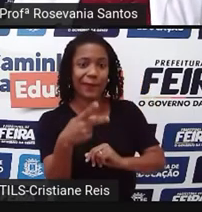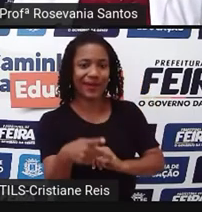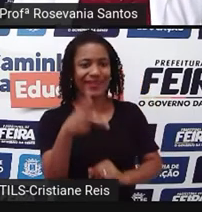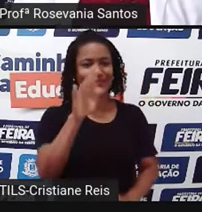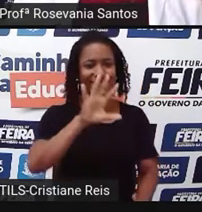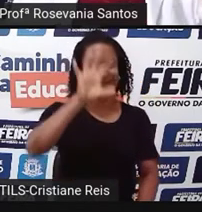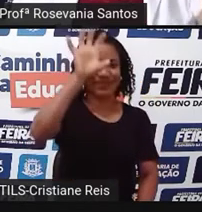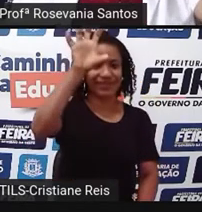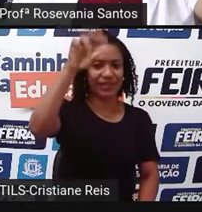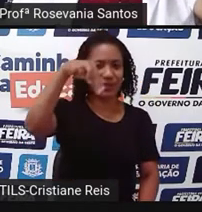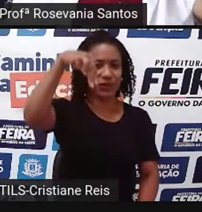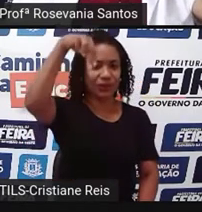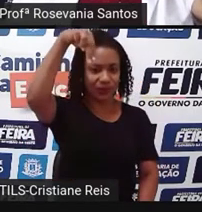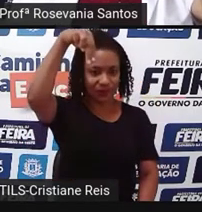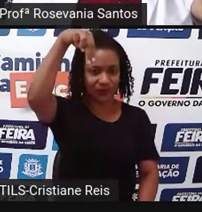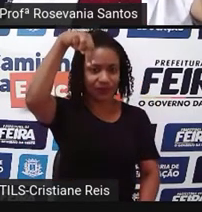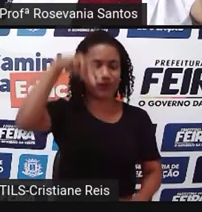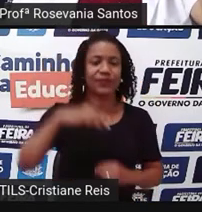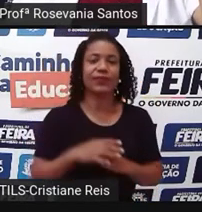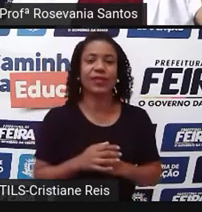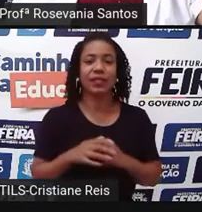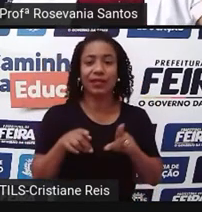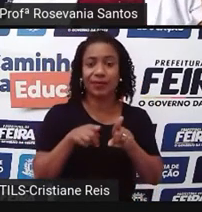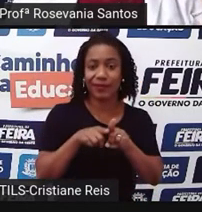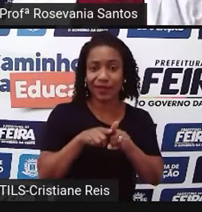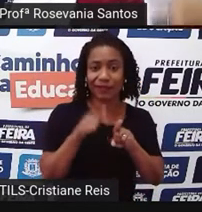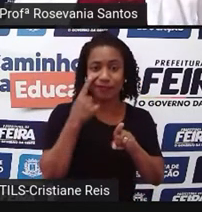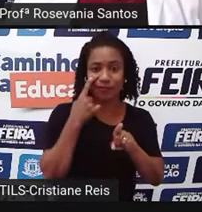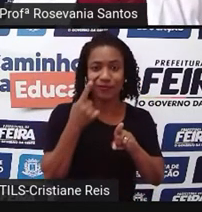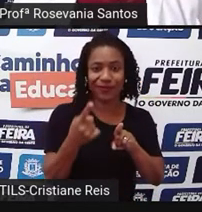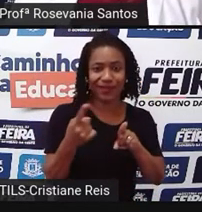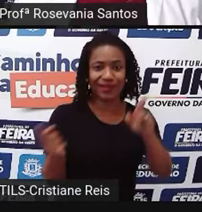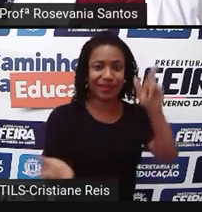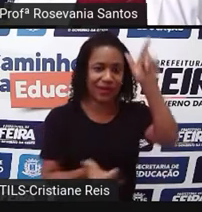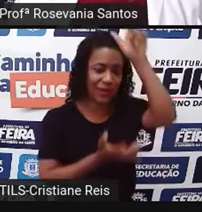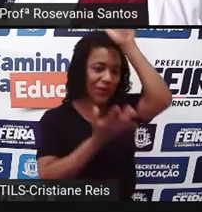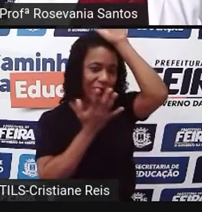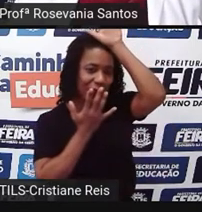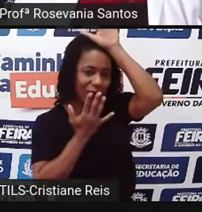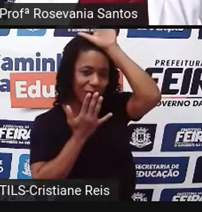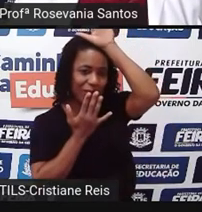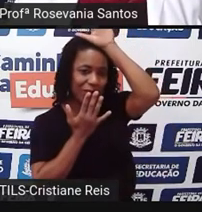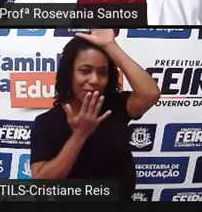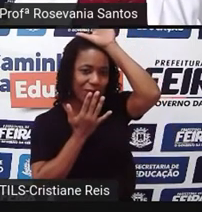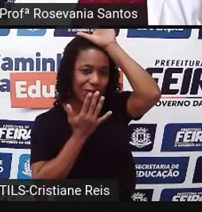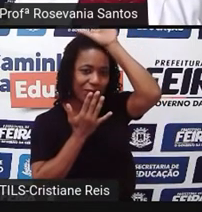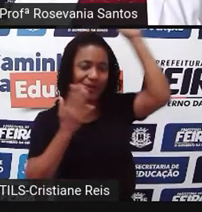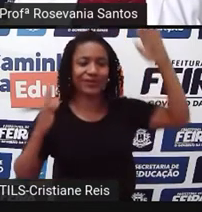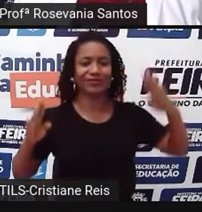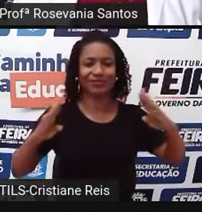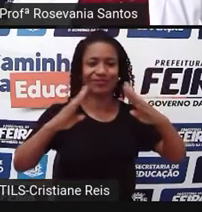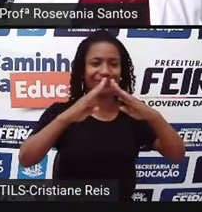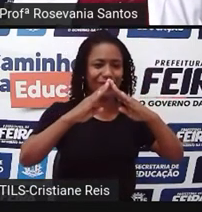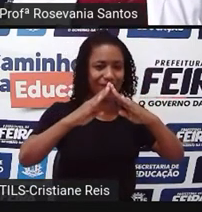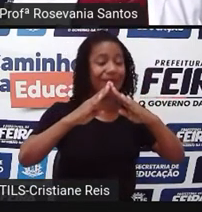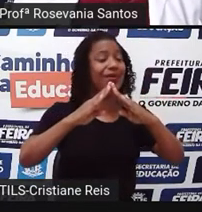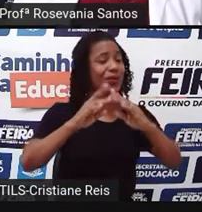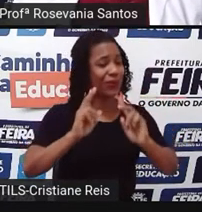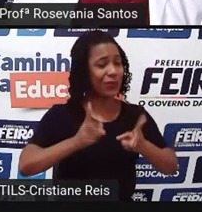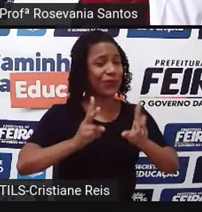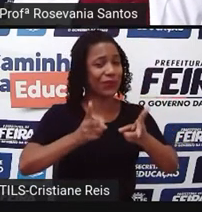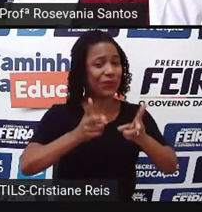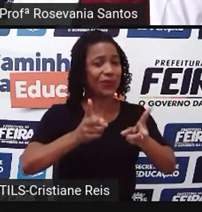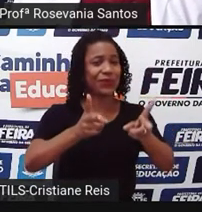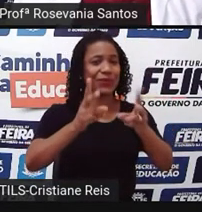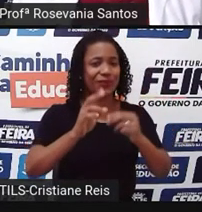questão também dos povos indígenas, que a gente tem também na grande maioria morando nessa região, que já é uma